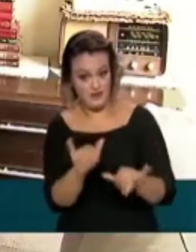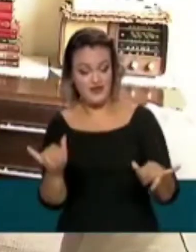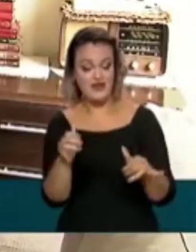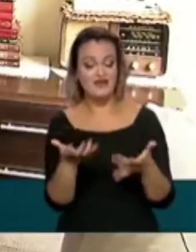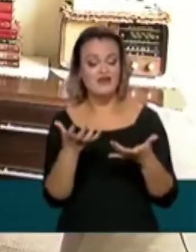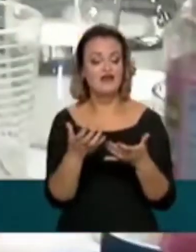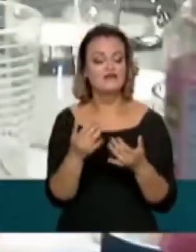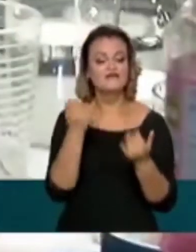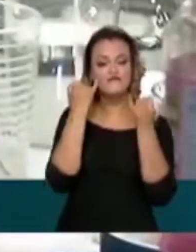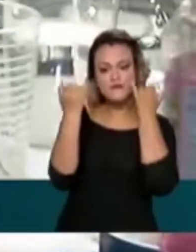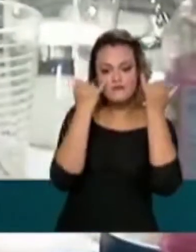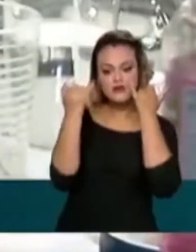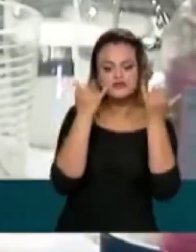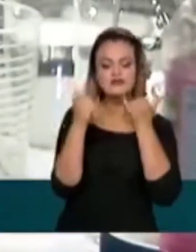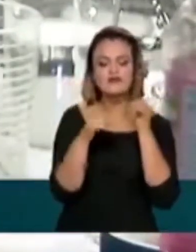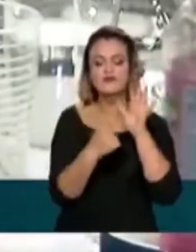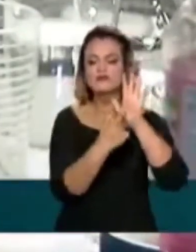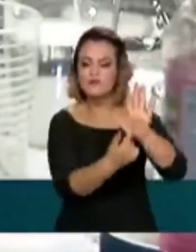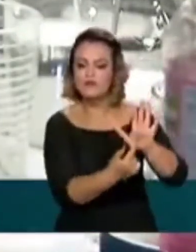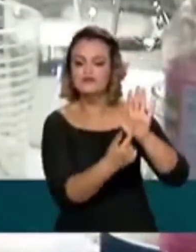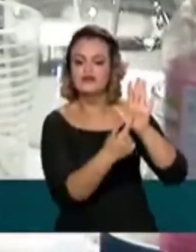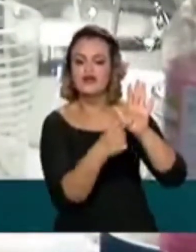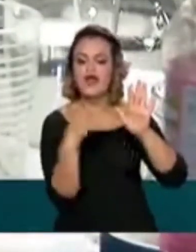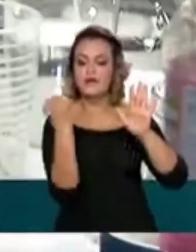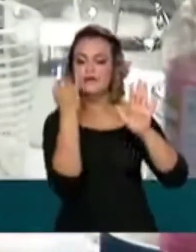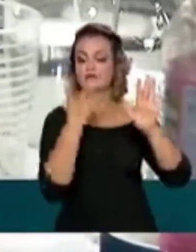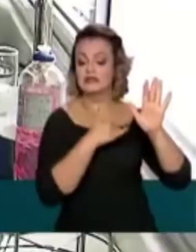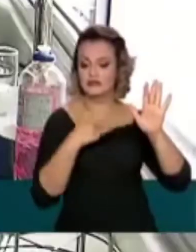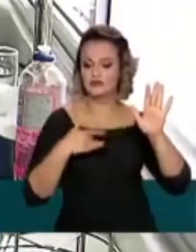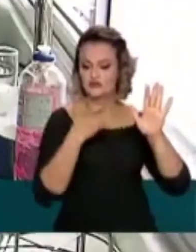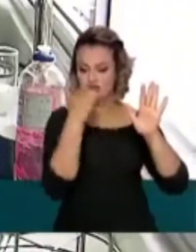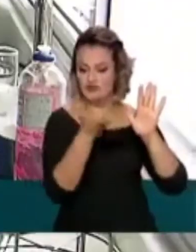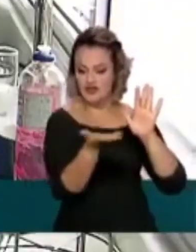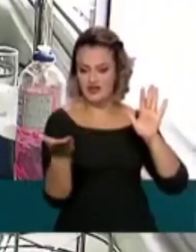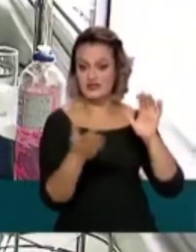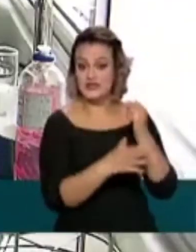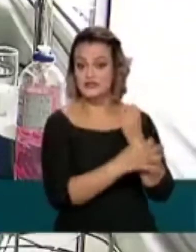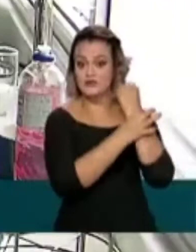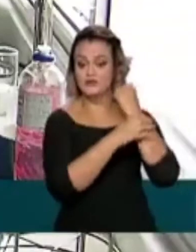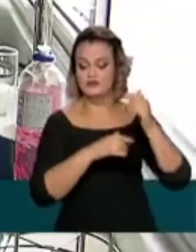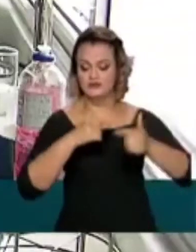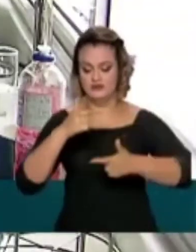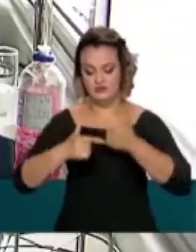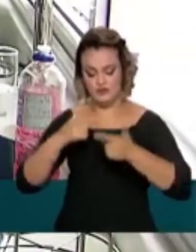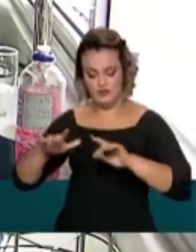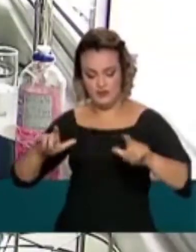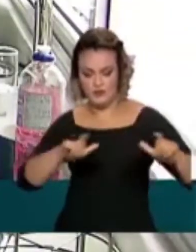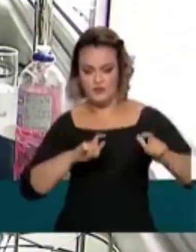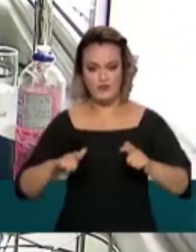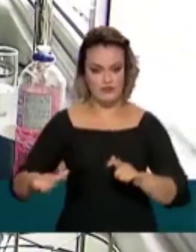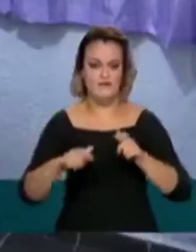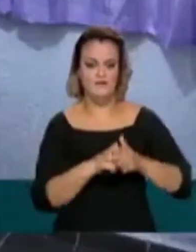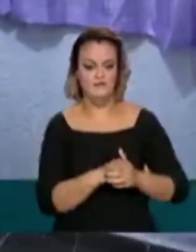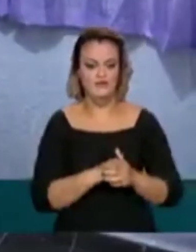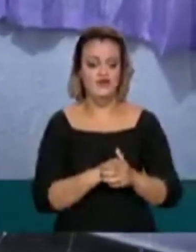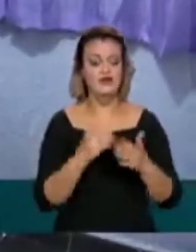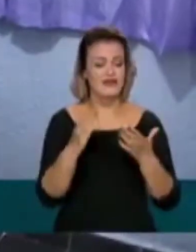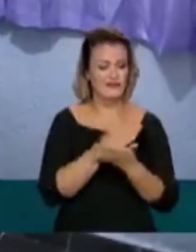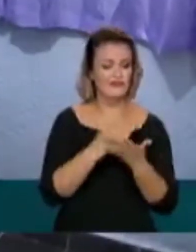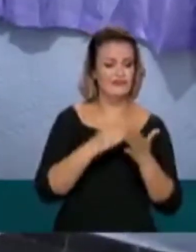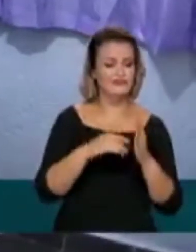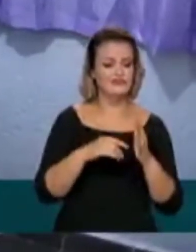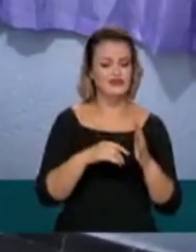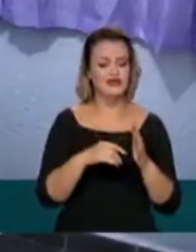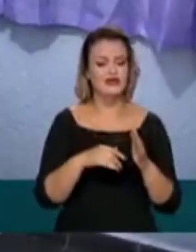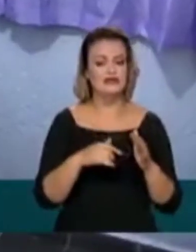informações sobre a importância da saúde e segurança no ambiente de trabalho e sobre os malefícios do